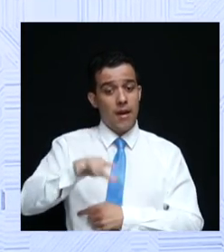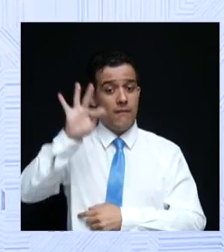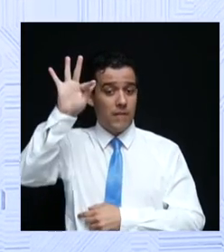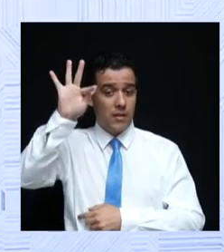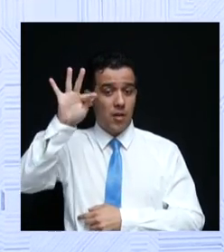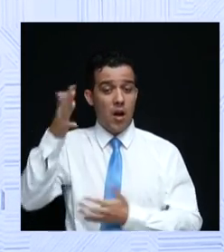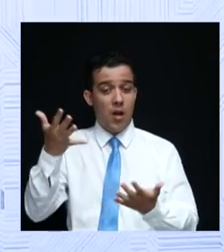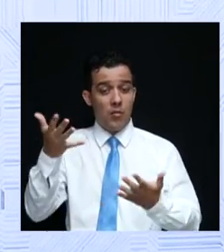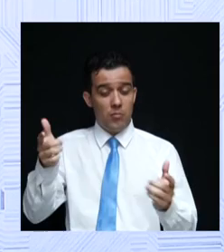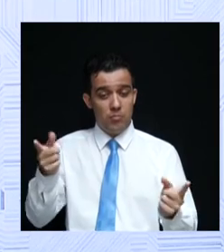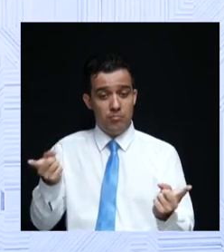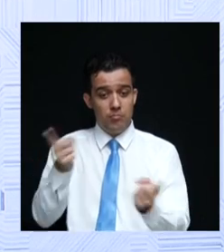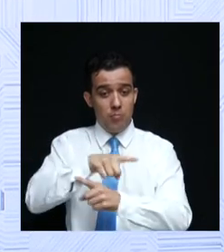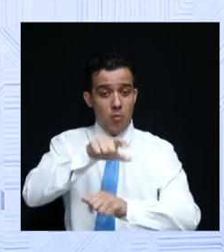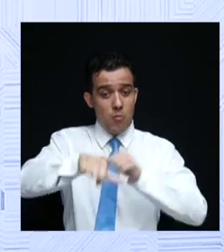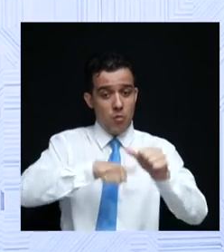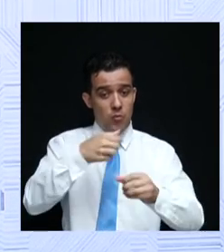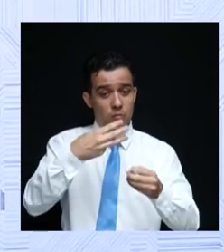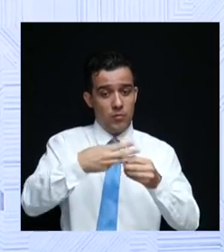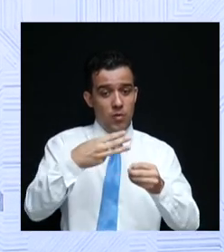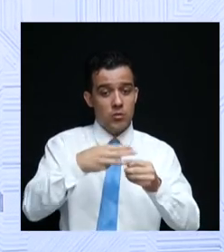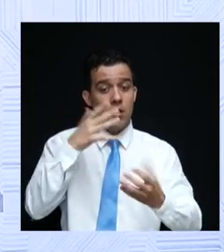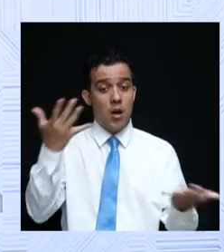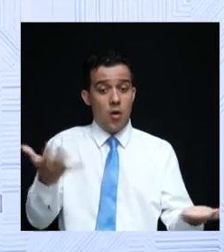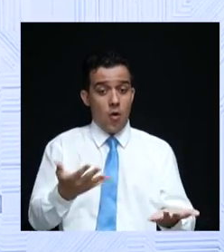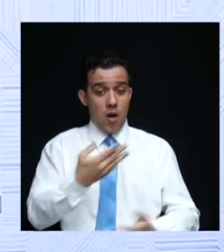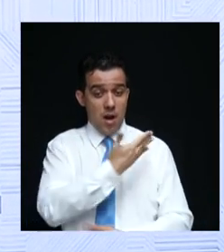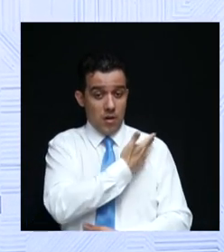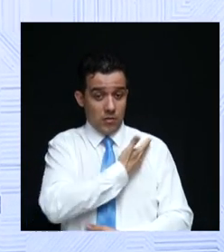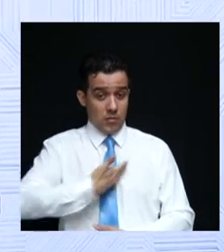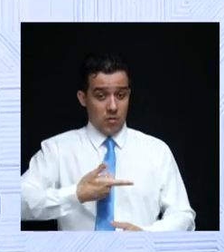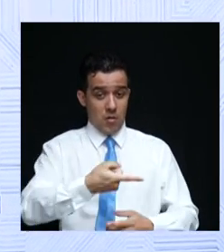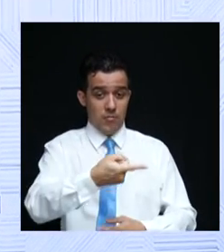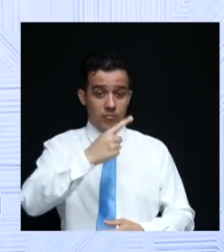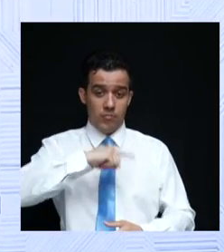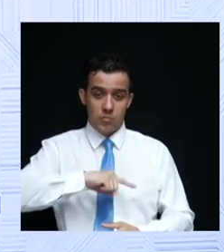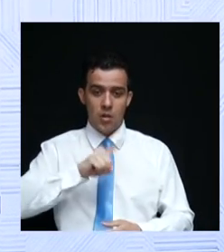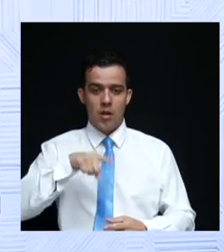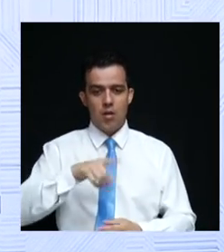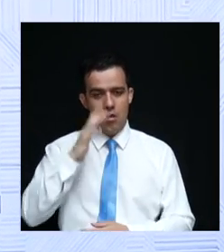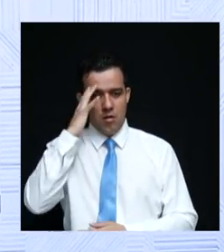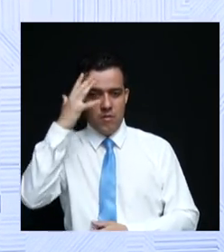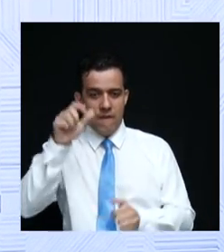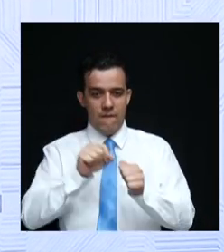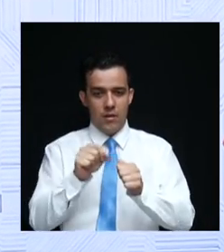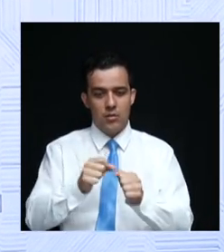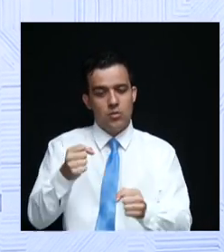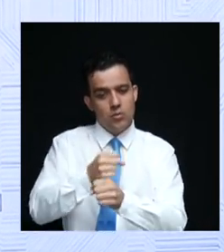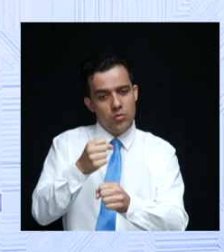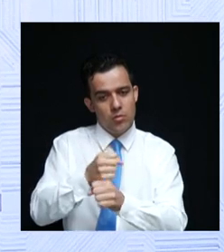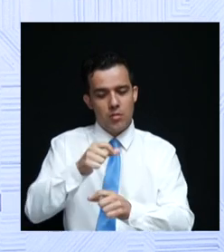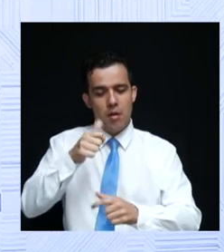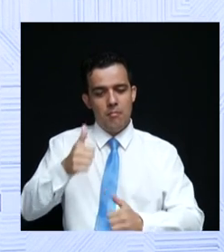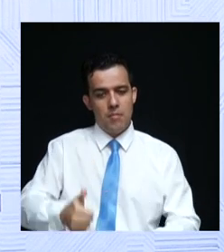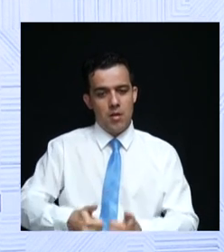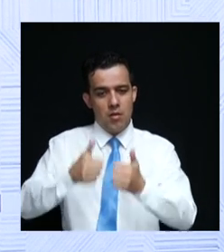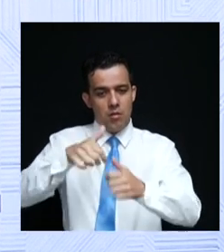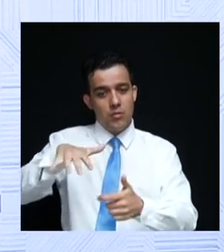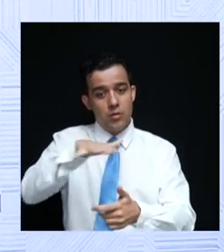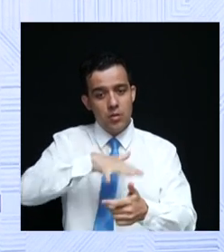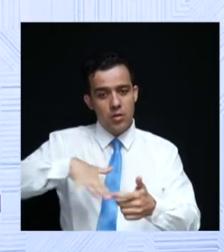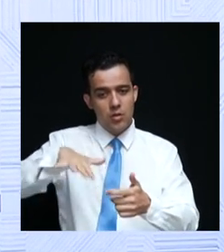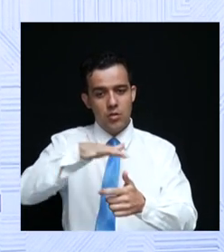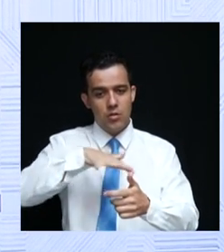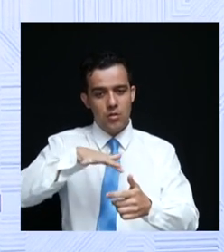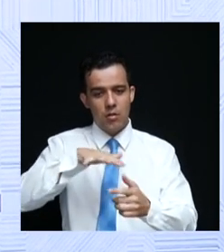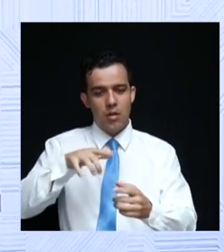virou municipal e o Estado, ano passado, assumiu esse hospital, por isso que nós estamos fazendo intervenção para melhorar a saúde da região, do